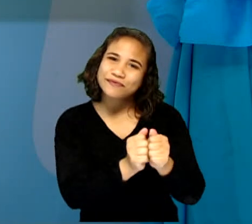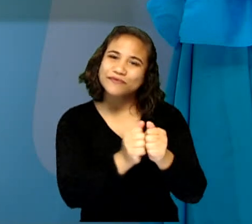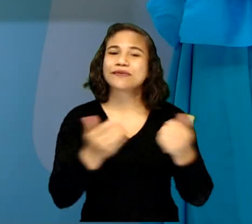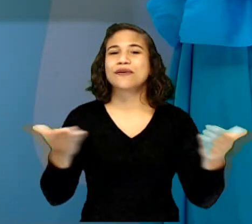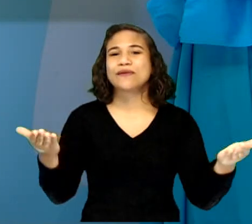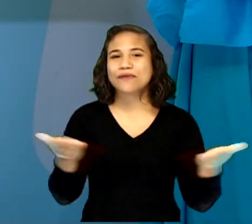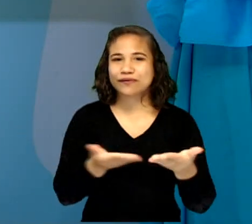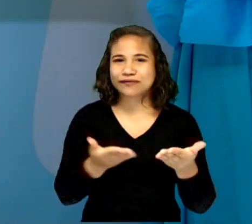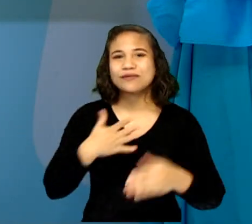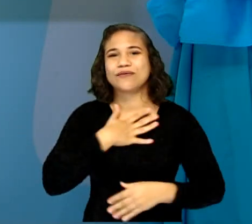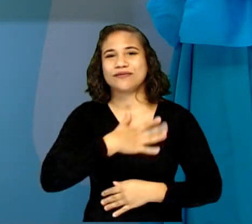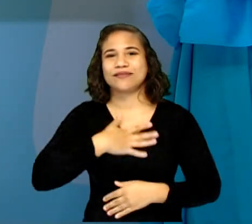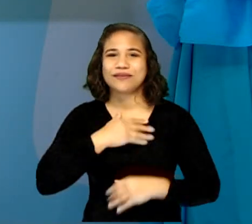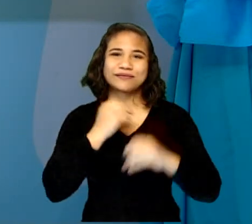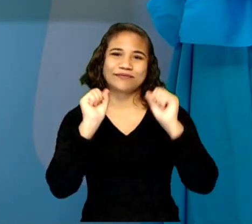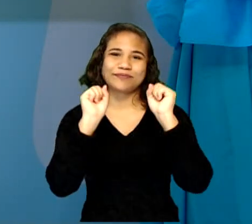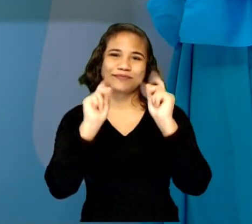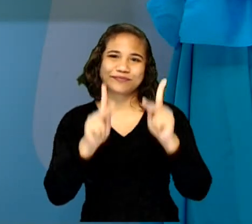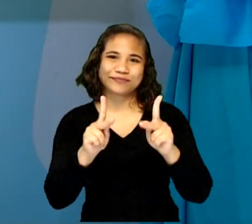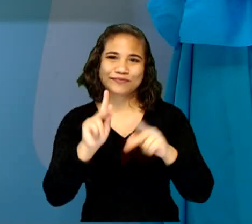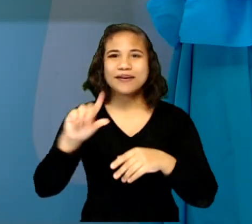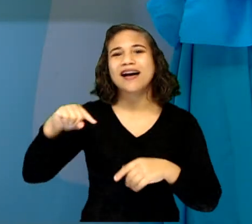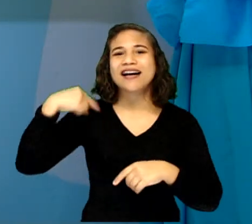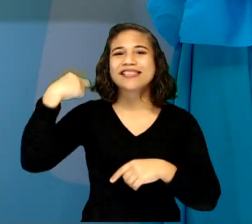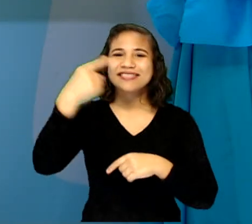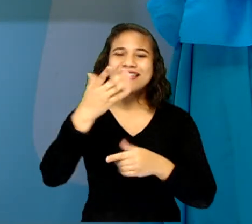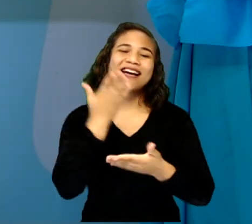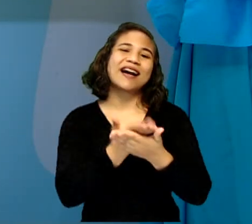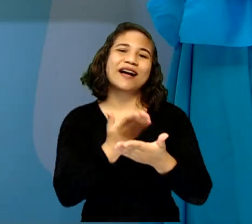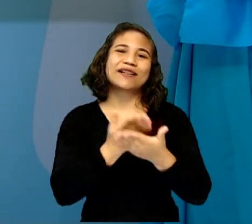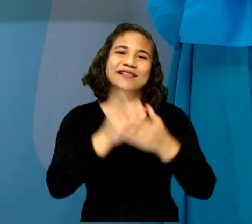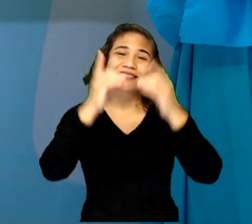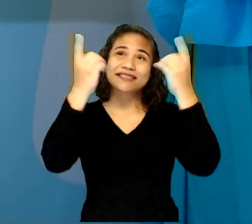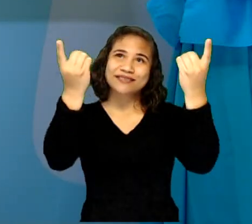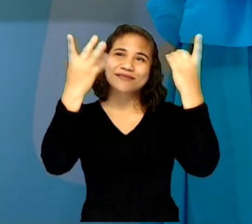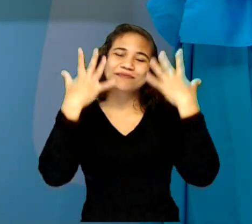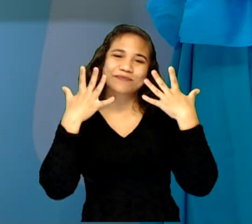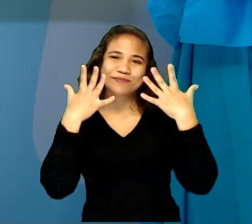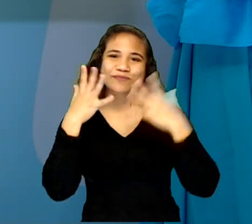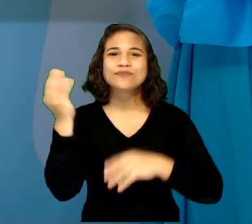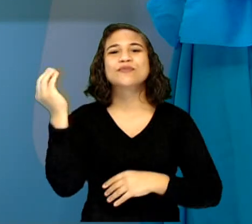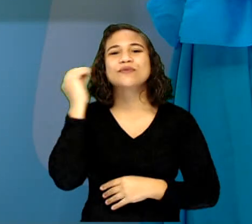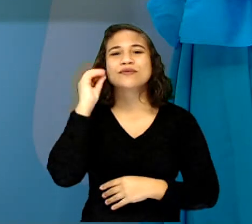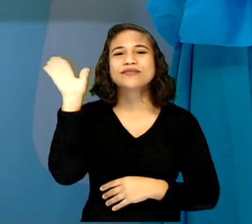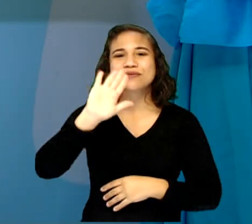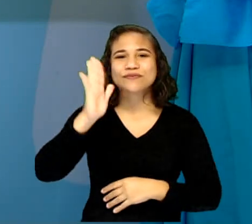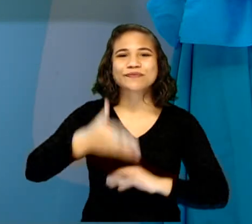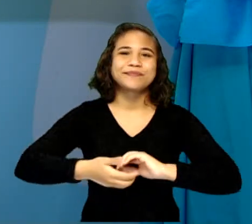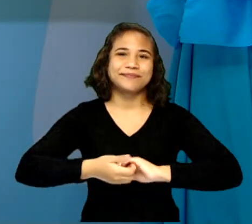e tenha gostado, ok? Até a próxima, se Deus assim permitir. Tchau!